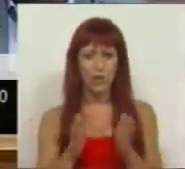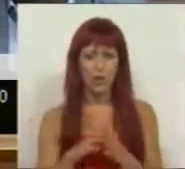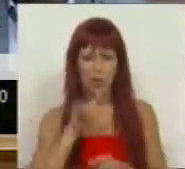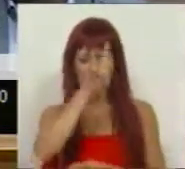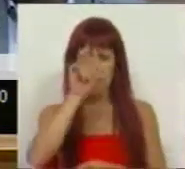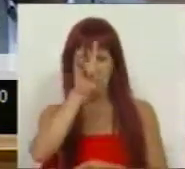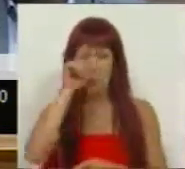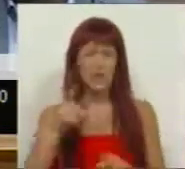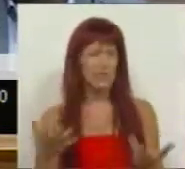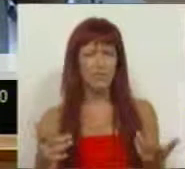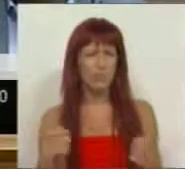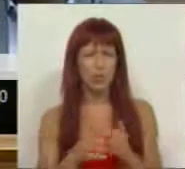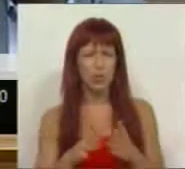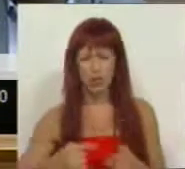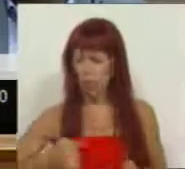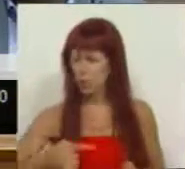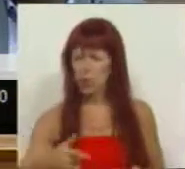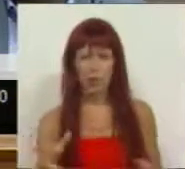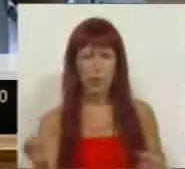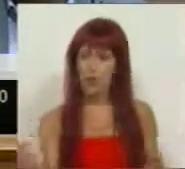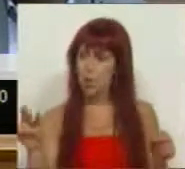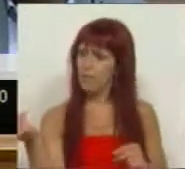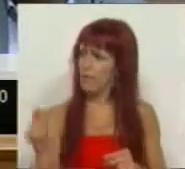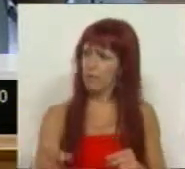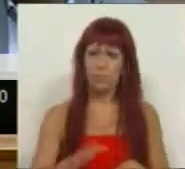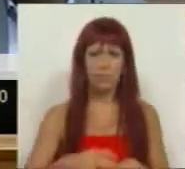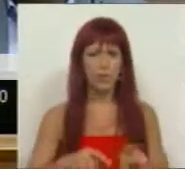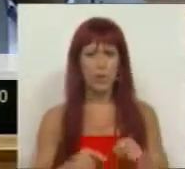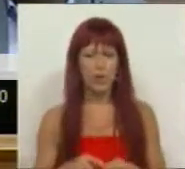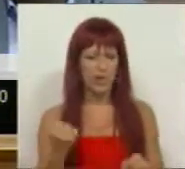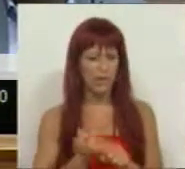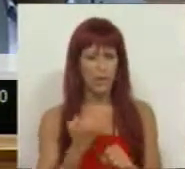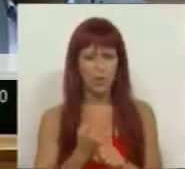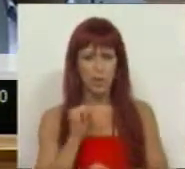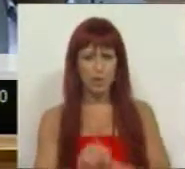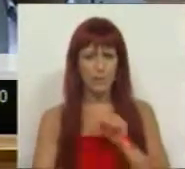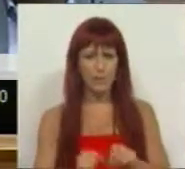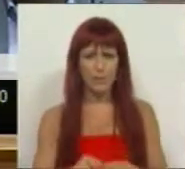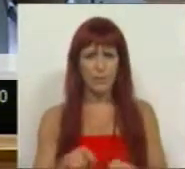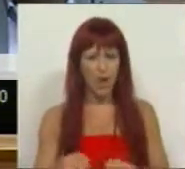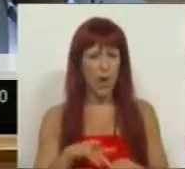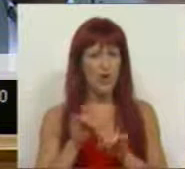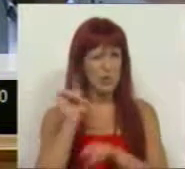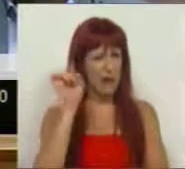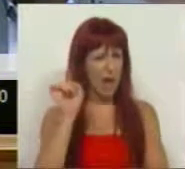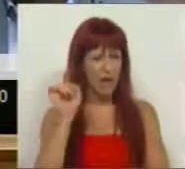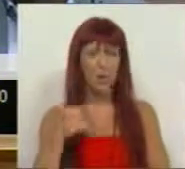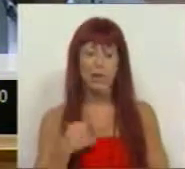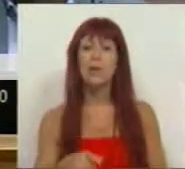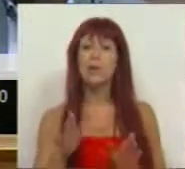as questões, praticamente todos os dias há uma novidade em relação ao funcionamento daquele hospital,